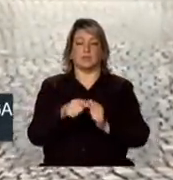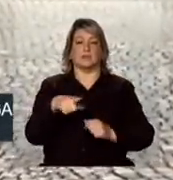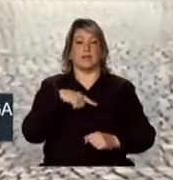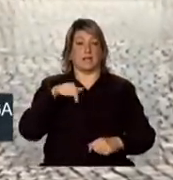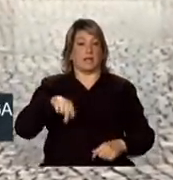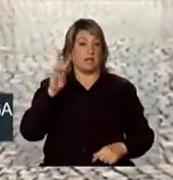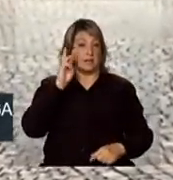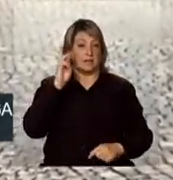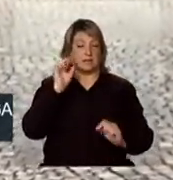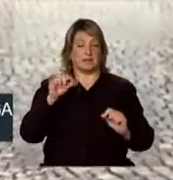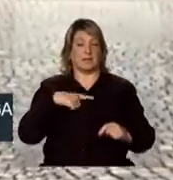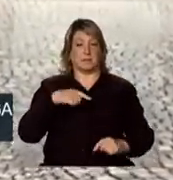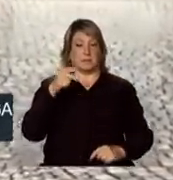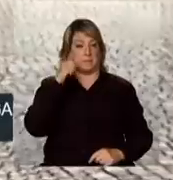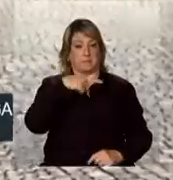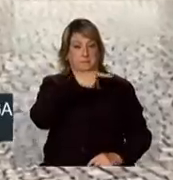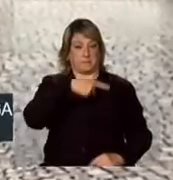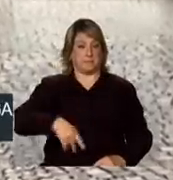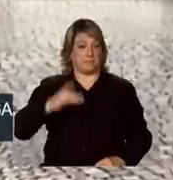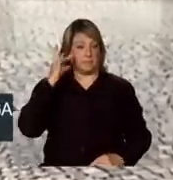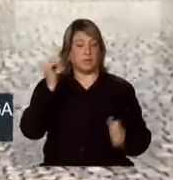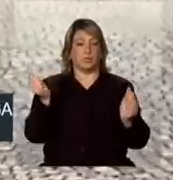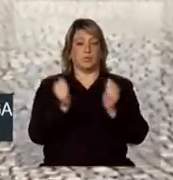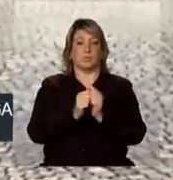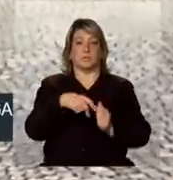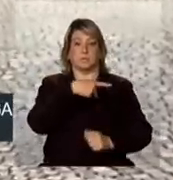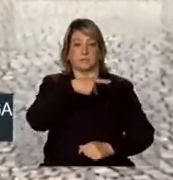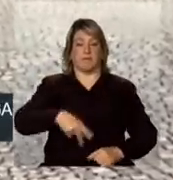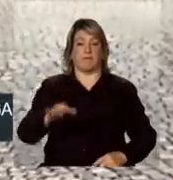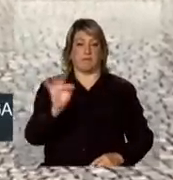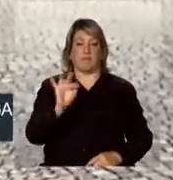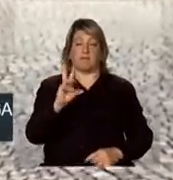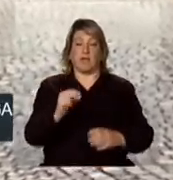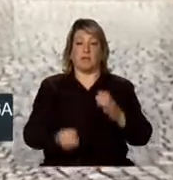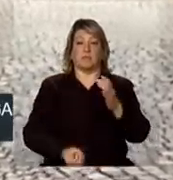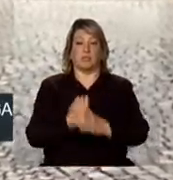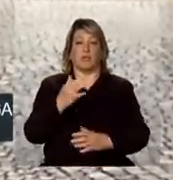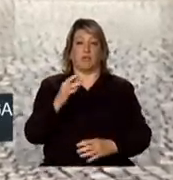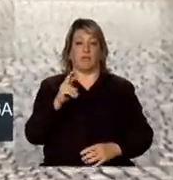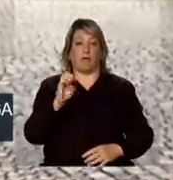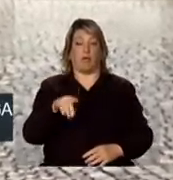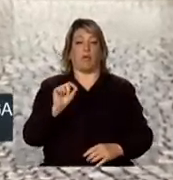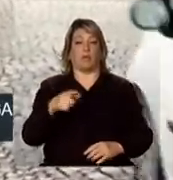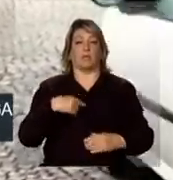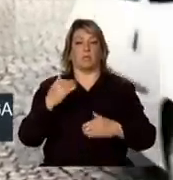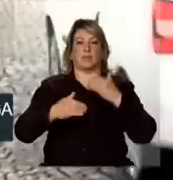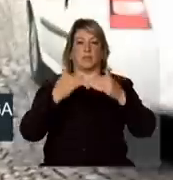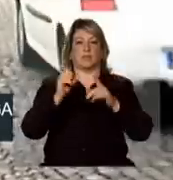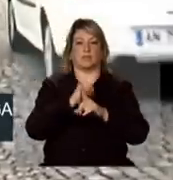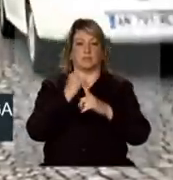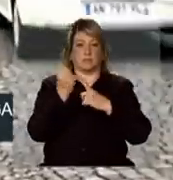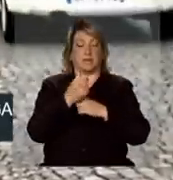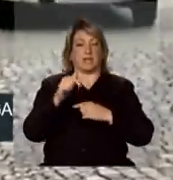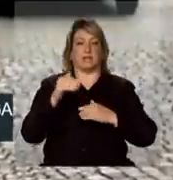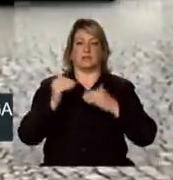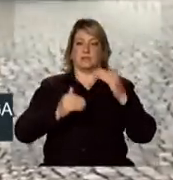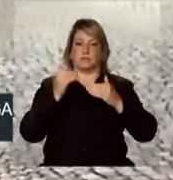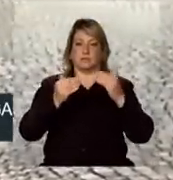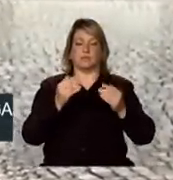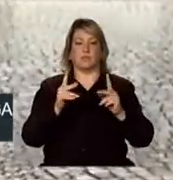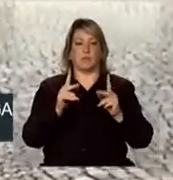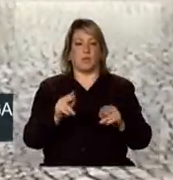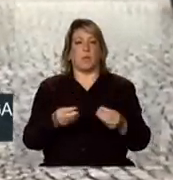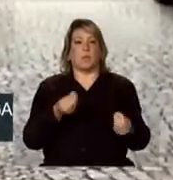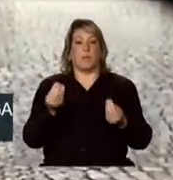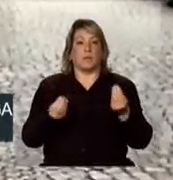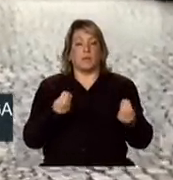presidenta Dilma Rousseff, ao lado do presidente François Hollande, inaugura um fórum pelo progresso social. O crescimento como saída